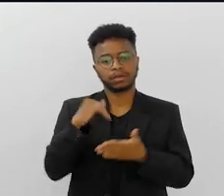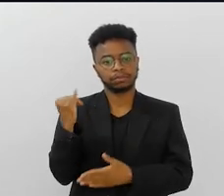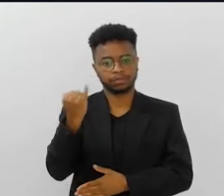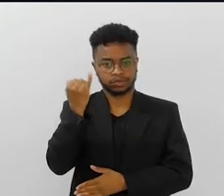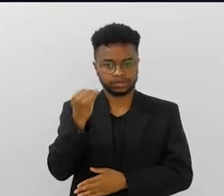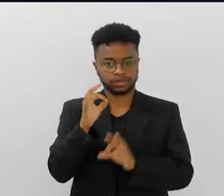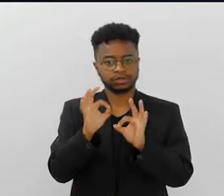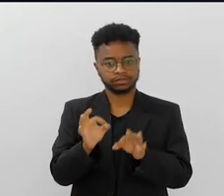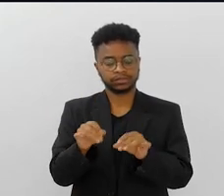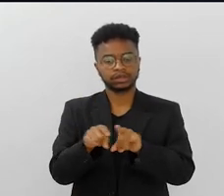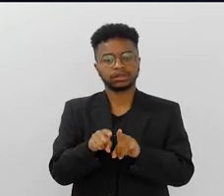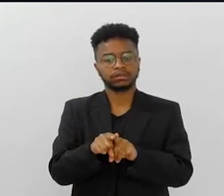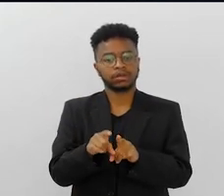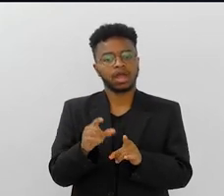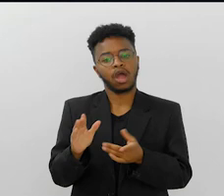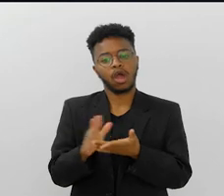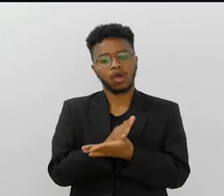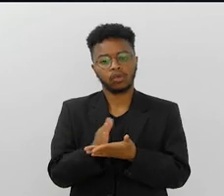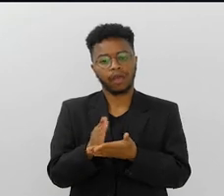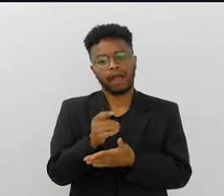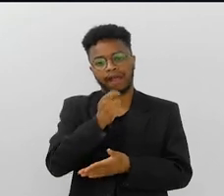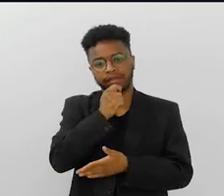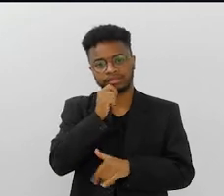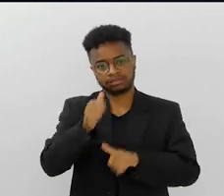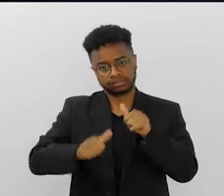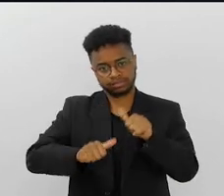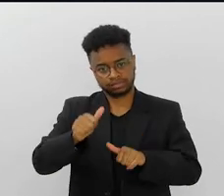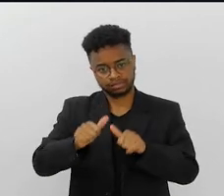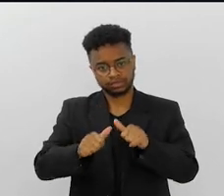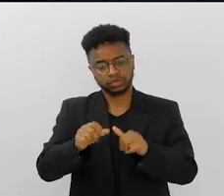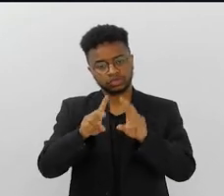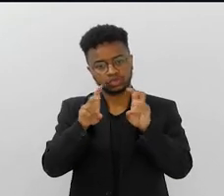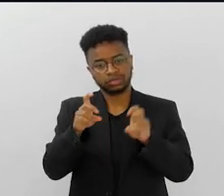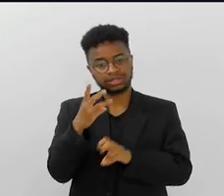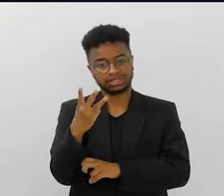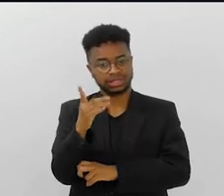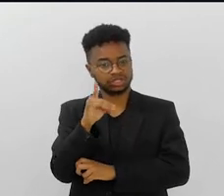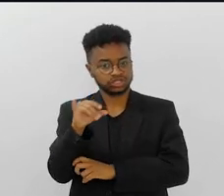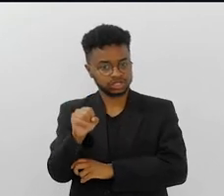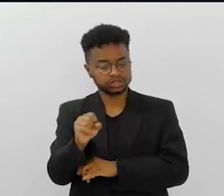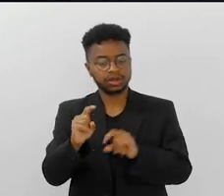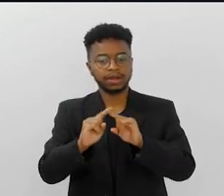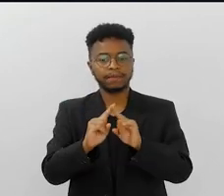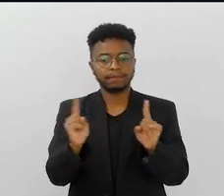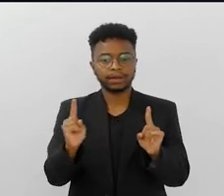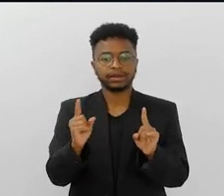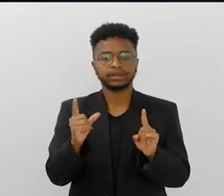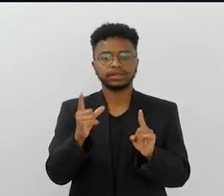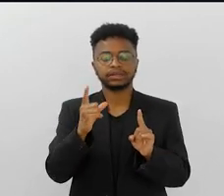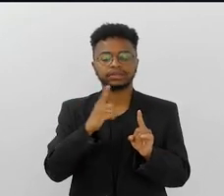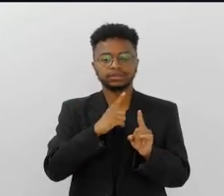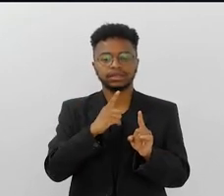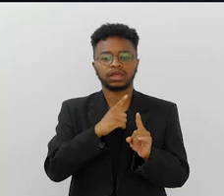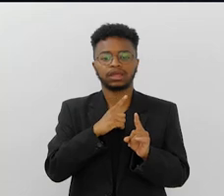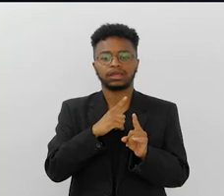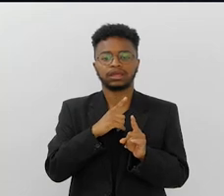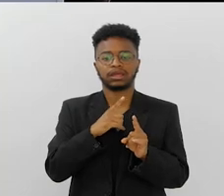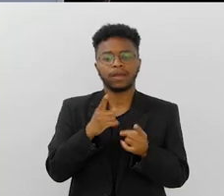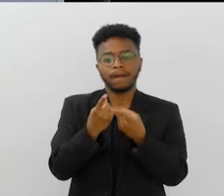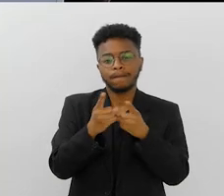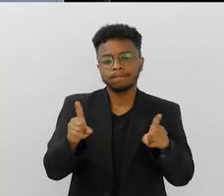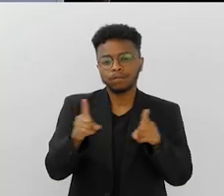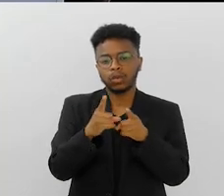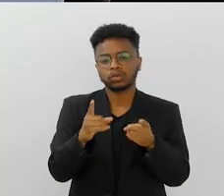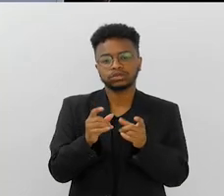mudanças importantíssimas, algumas ainda para avaliação, que é o caso dos três dias, mas tivemos aí o lançamento do